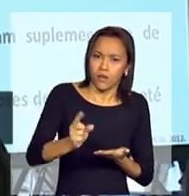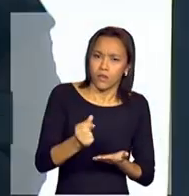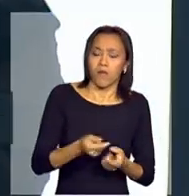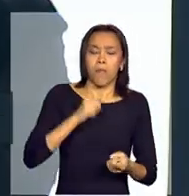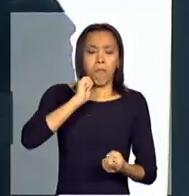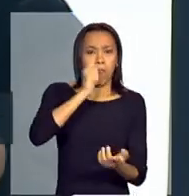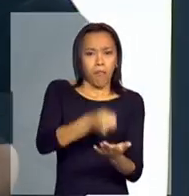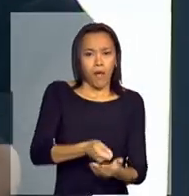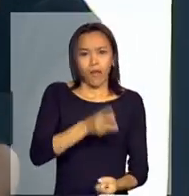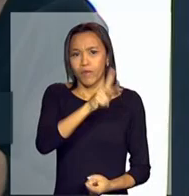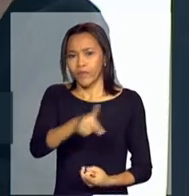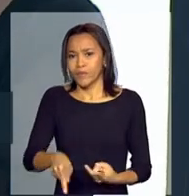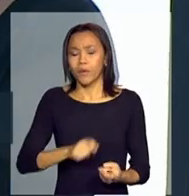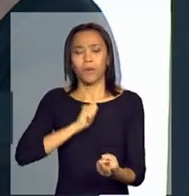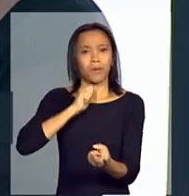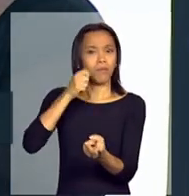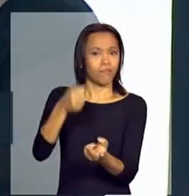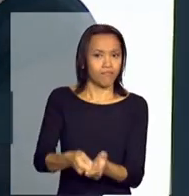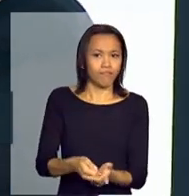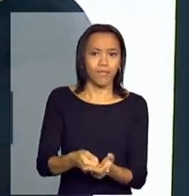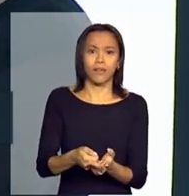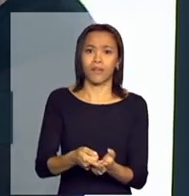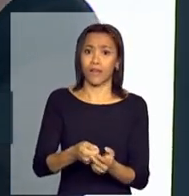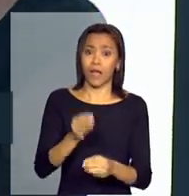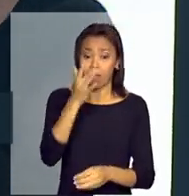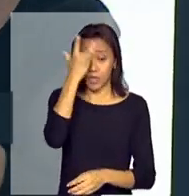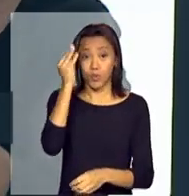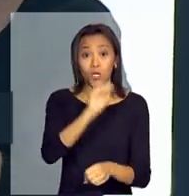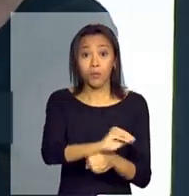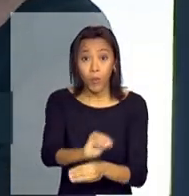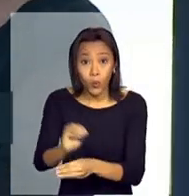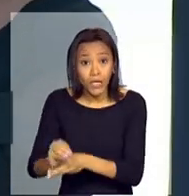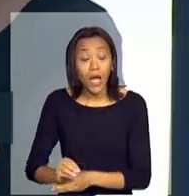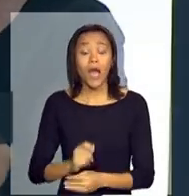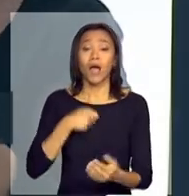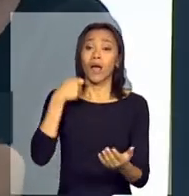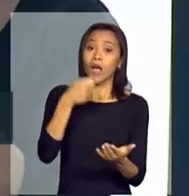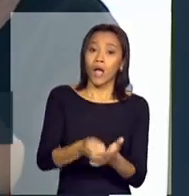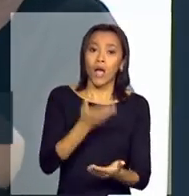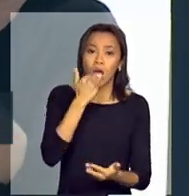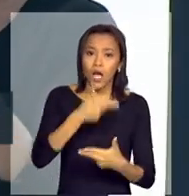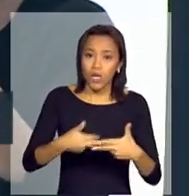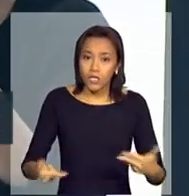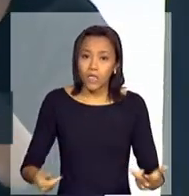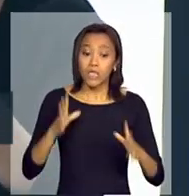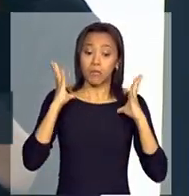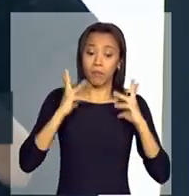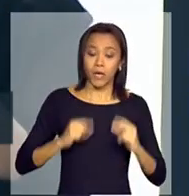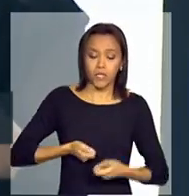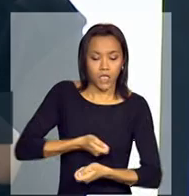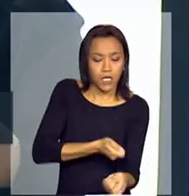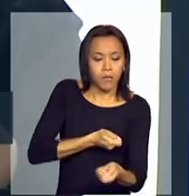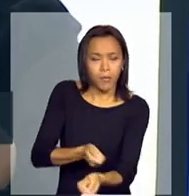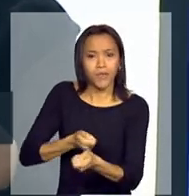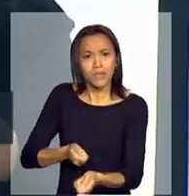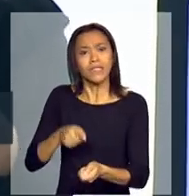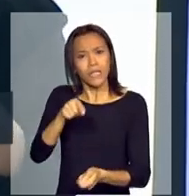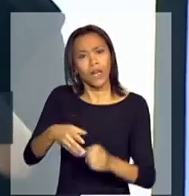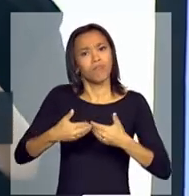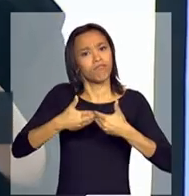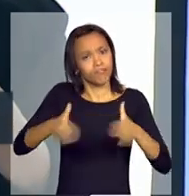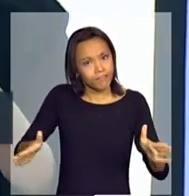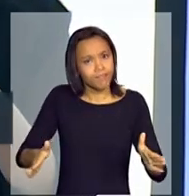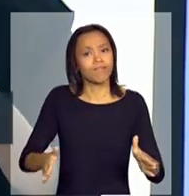professor, é manter o educador, é manter o cuidador, é manter a alimentação, é manter a higiene, manter essa creche funcionando.